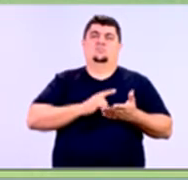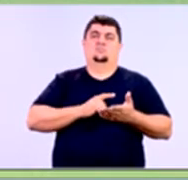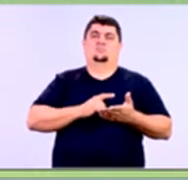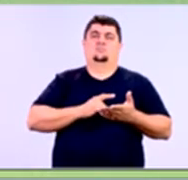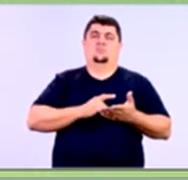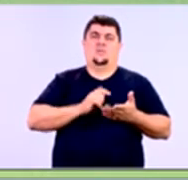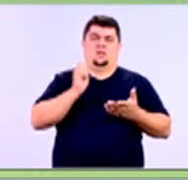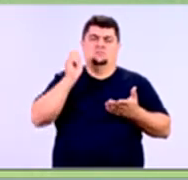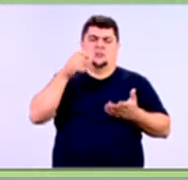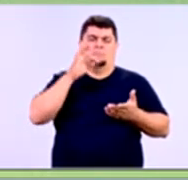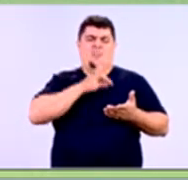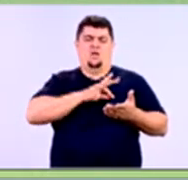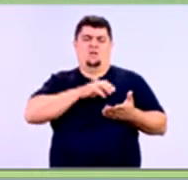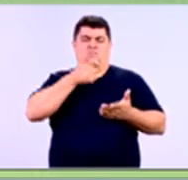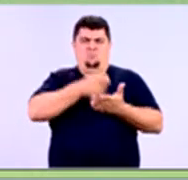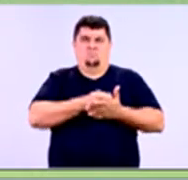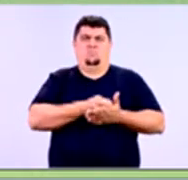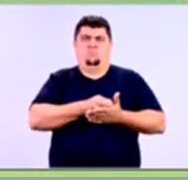a capacidade,